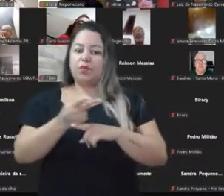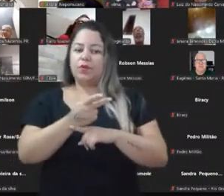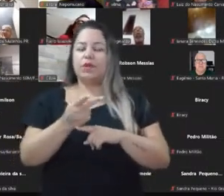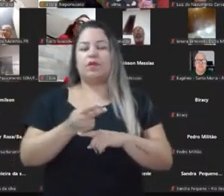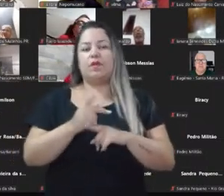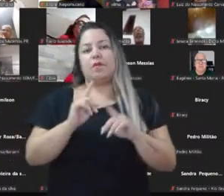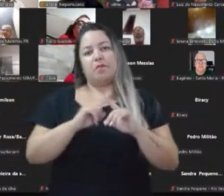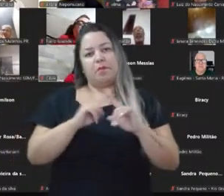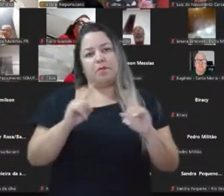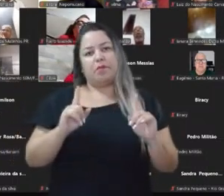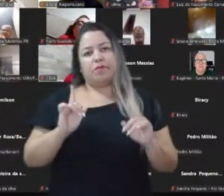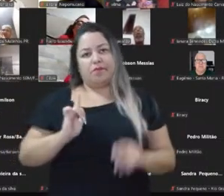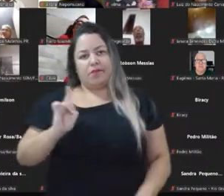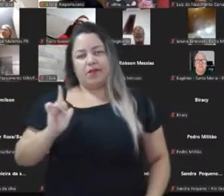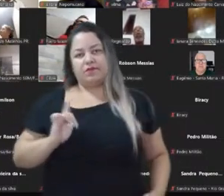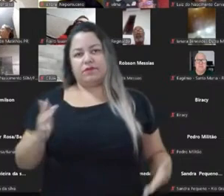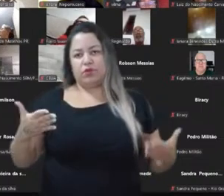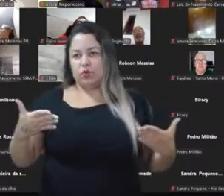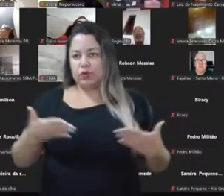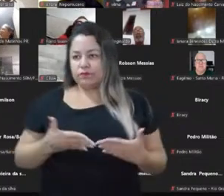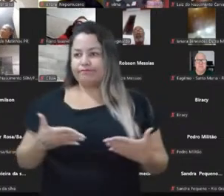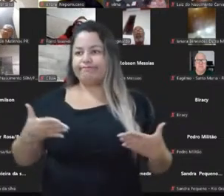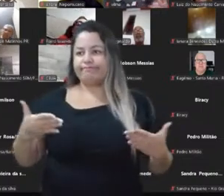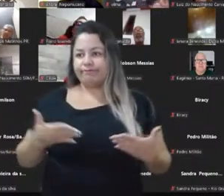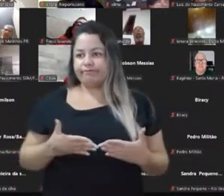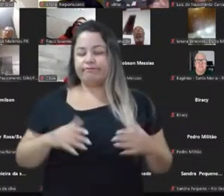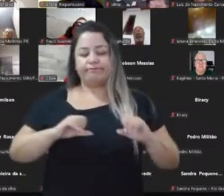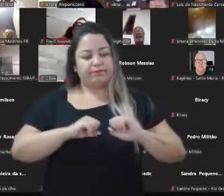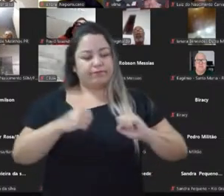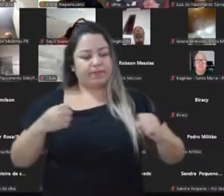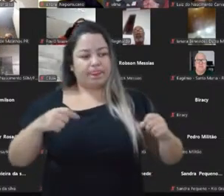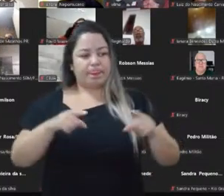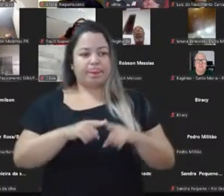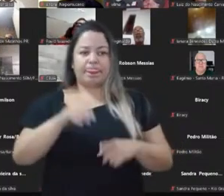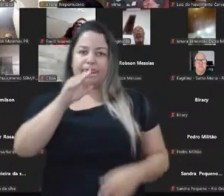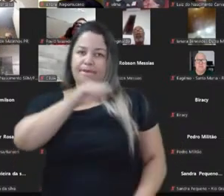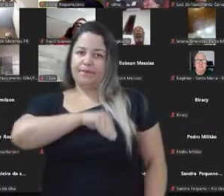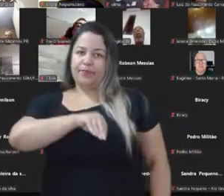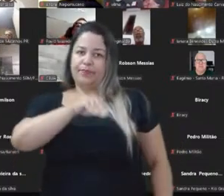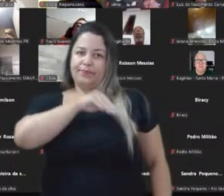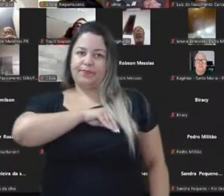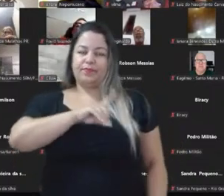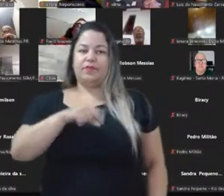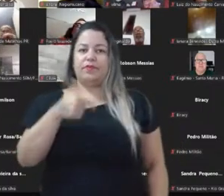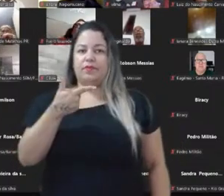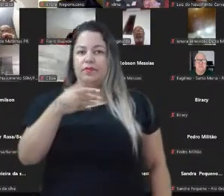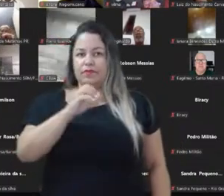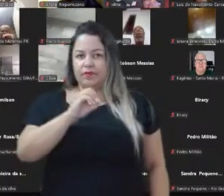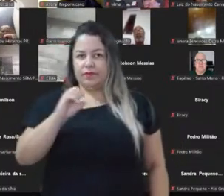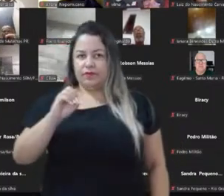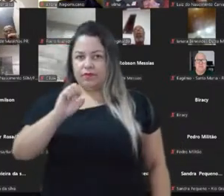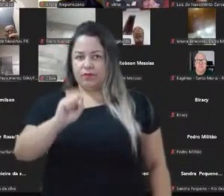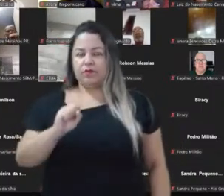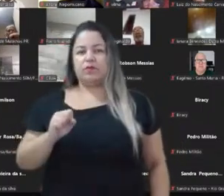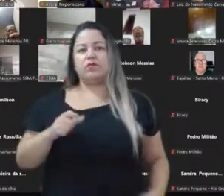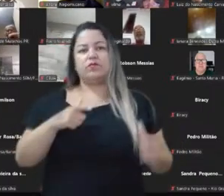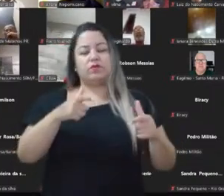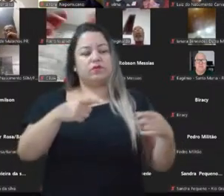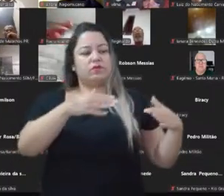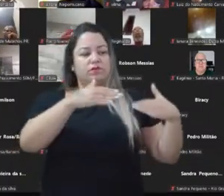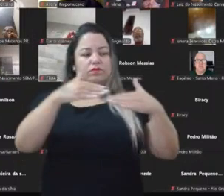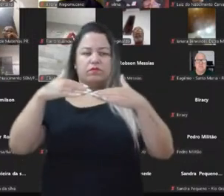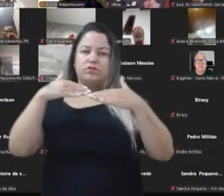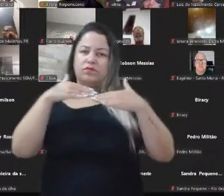Mas também há, hoje, uma grande concentração de renda, muito depois de 2008, onde a disputa da